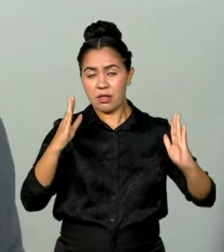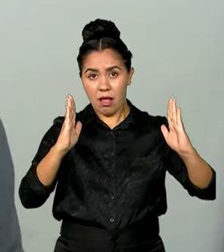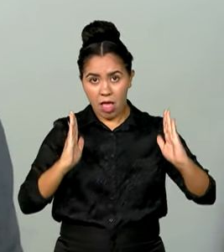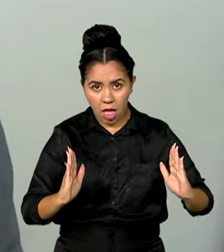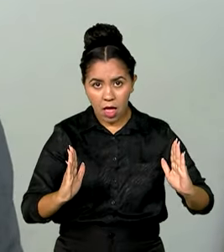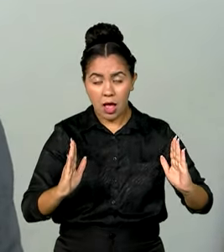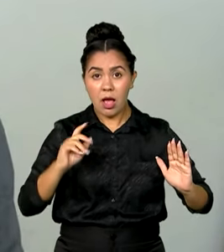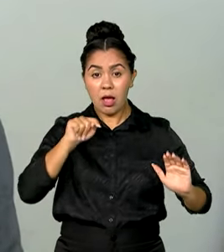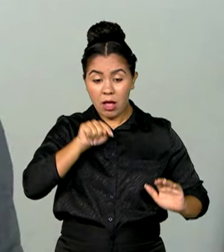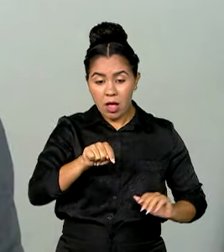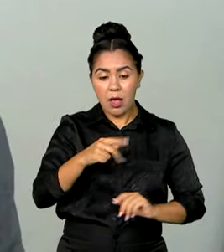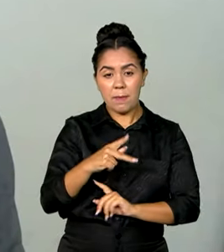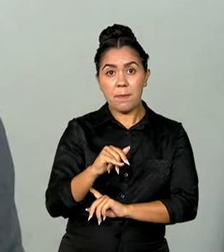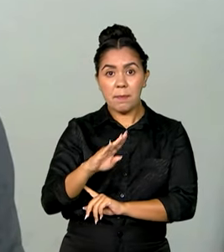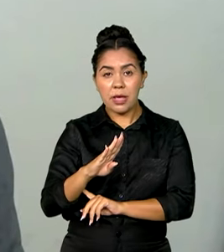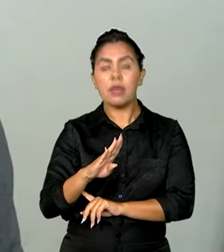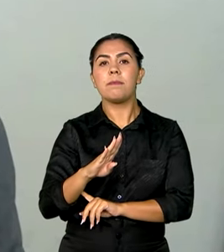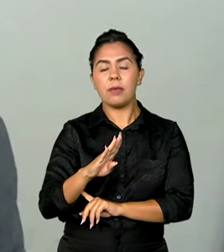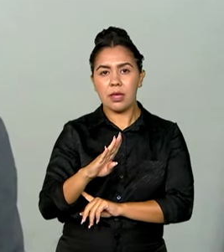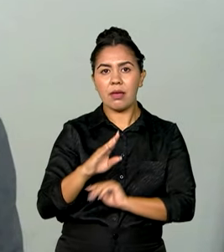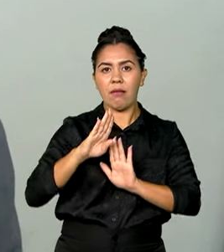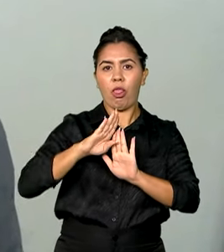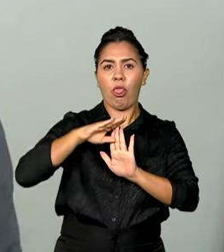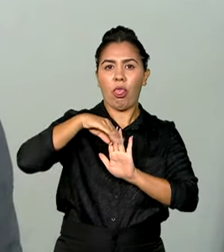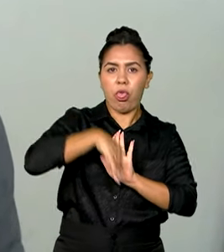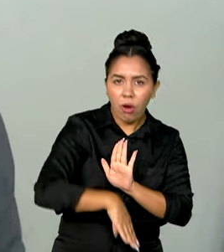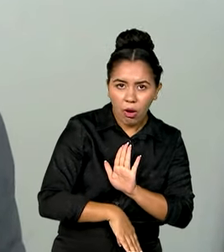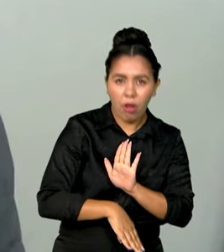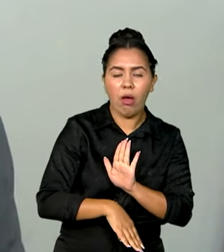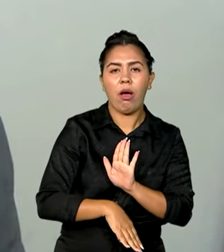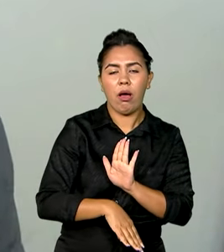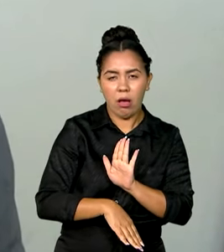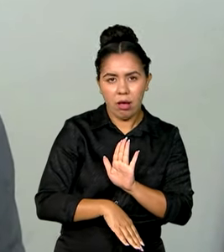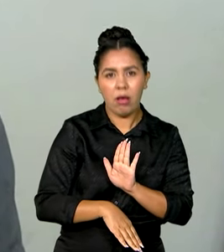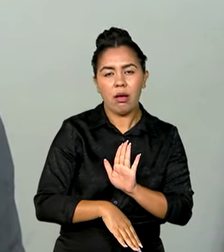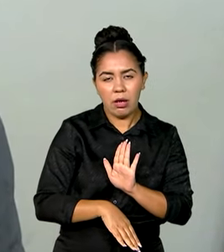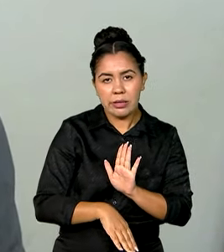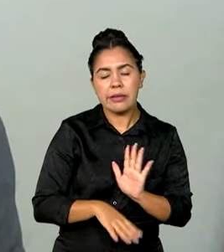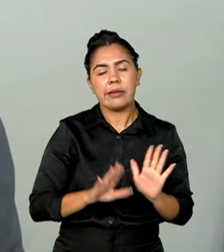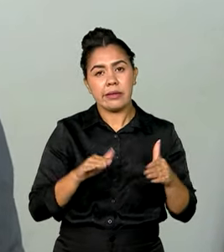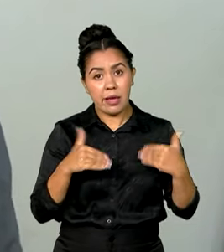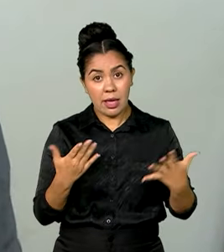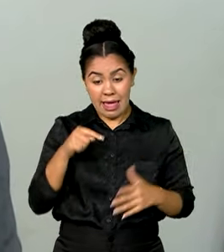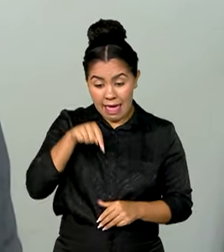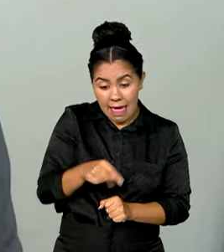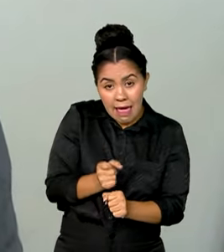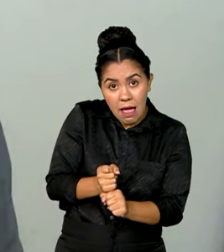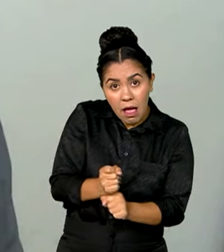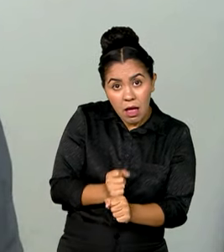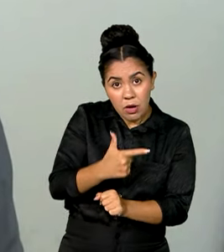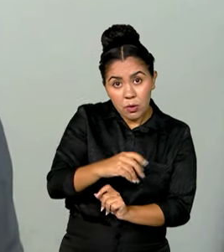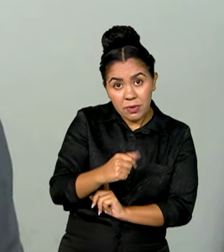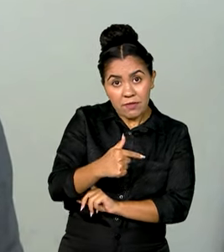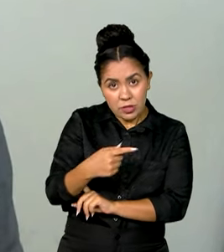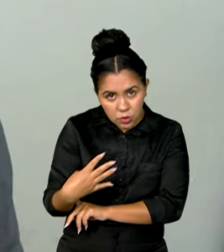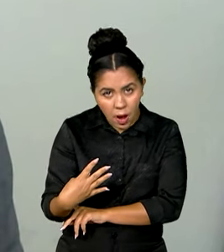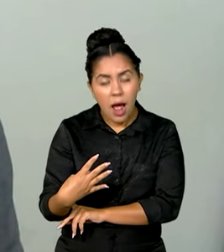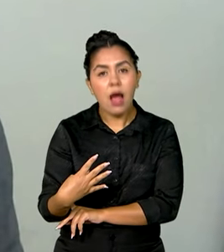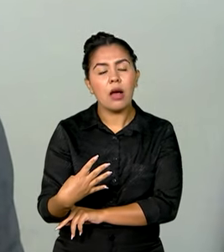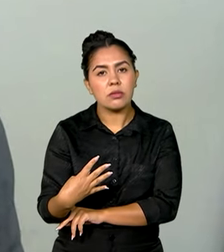indústria de transformação caiu. E esse ano, o PIB